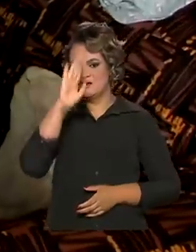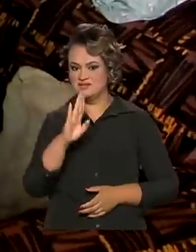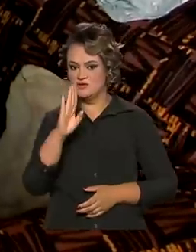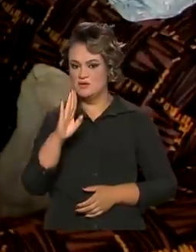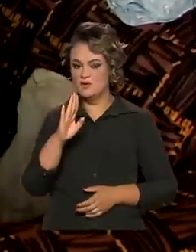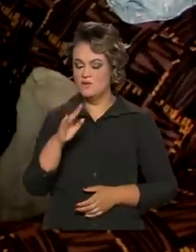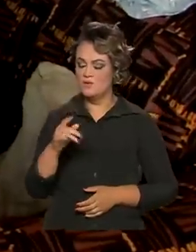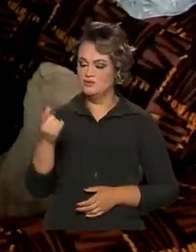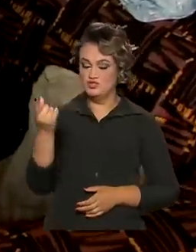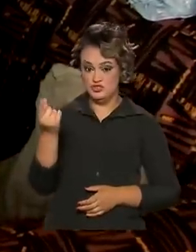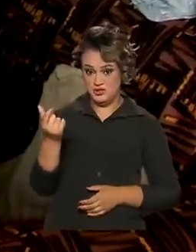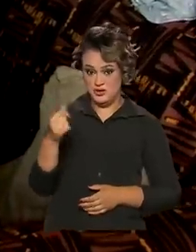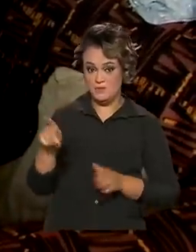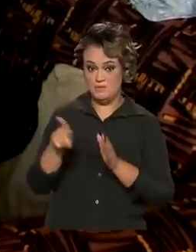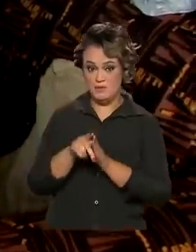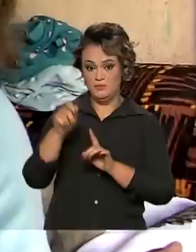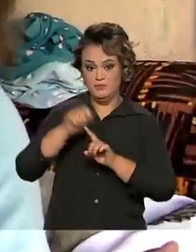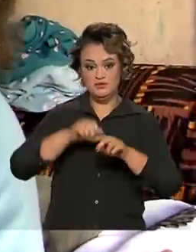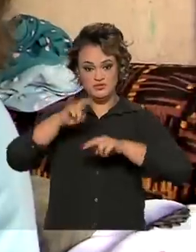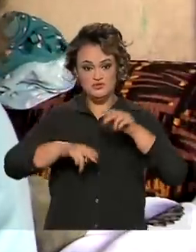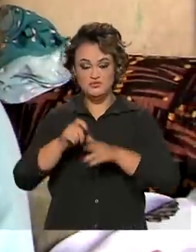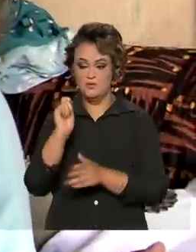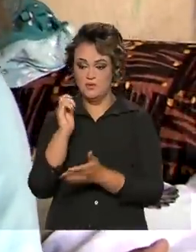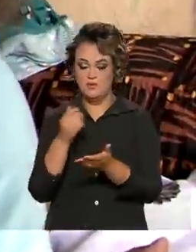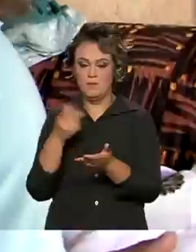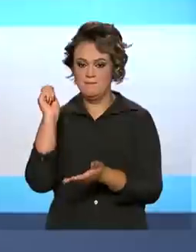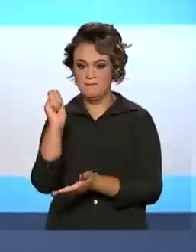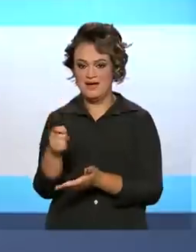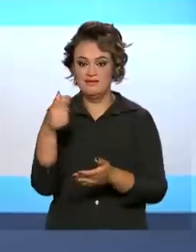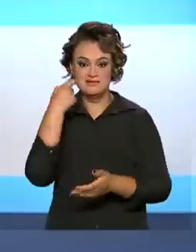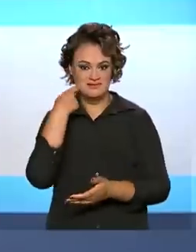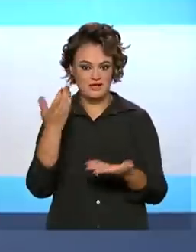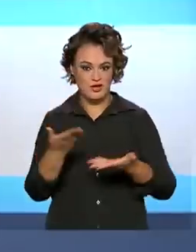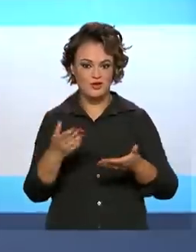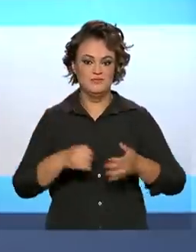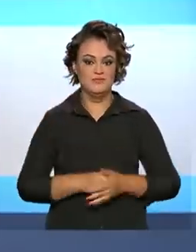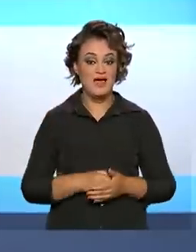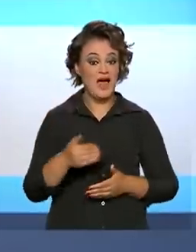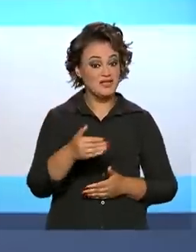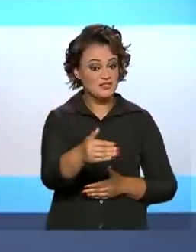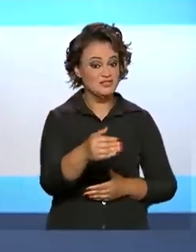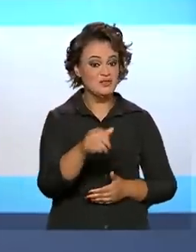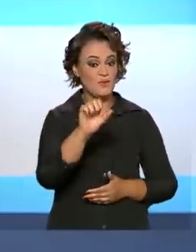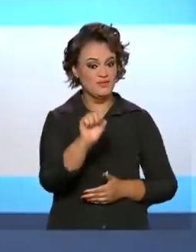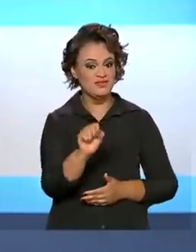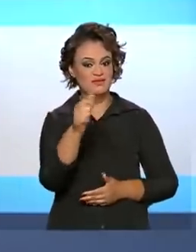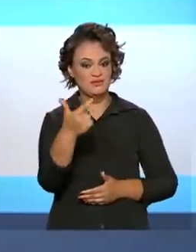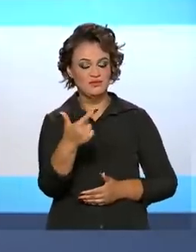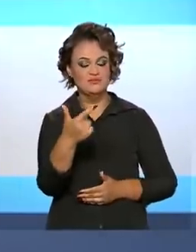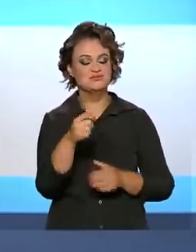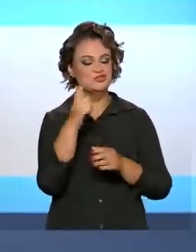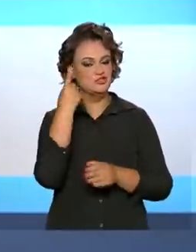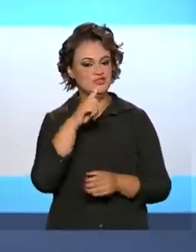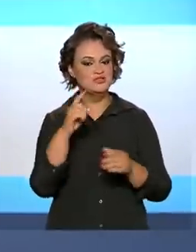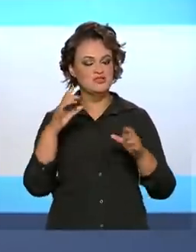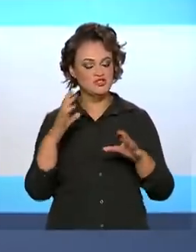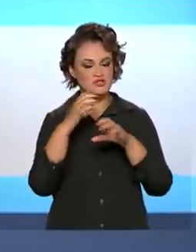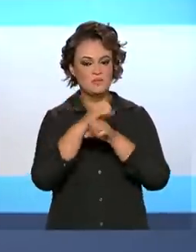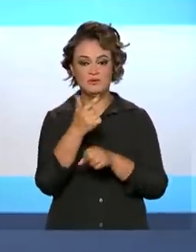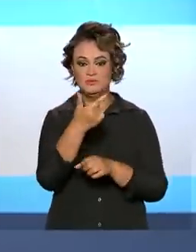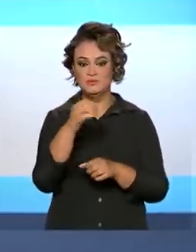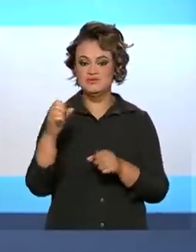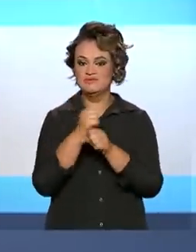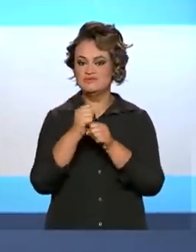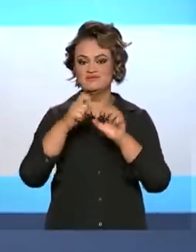Benefício de junho começa a ser pago nesta sexta-feira. E faltam 82 dias para o bicentenário